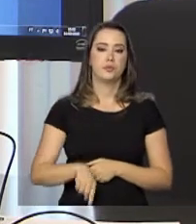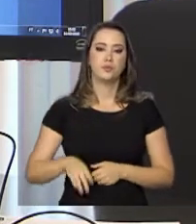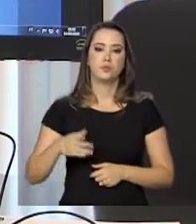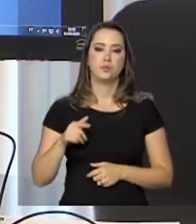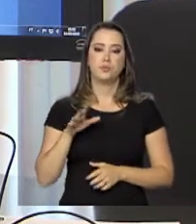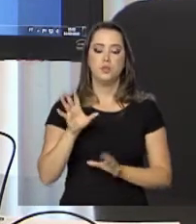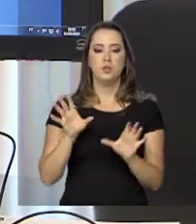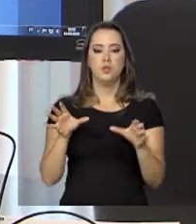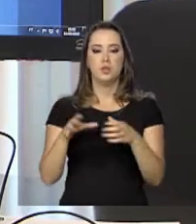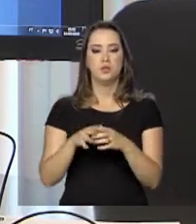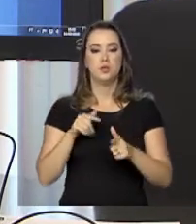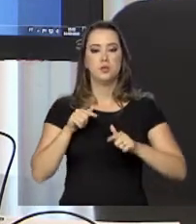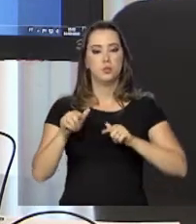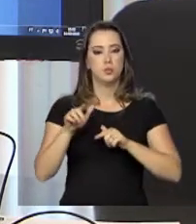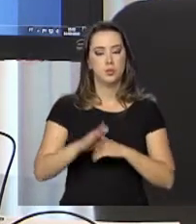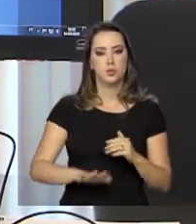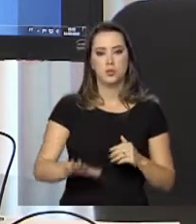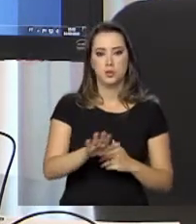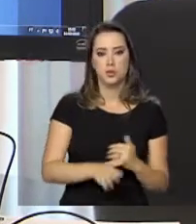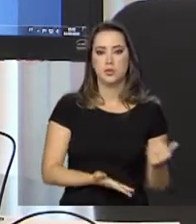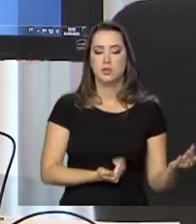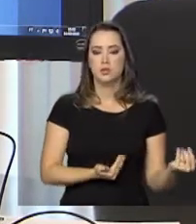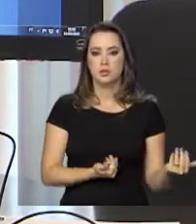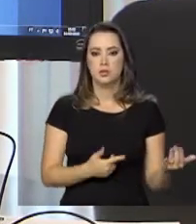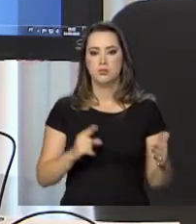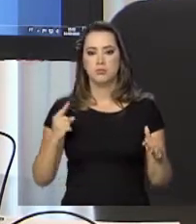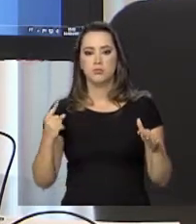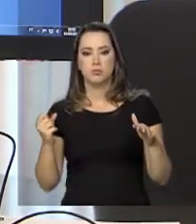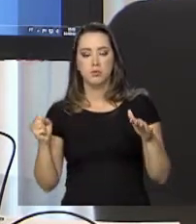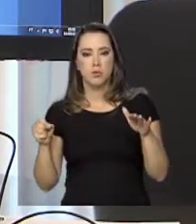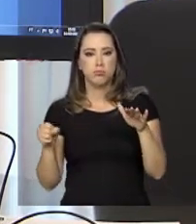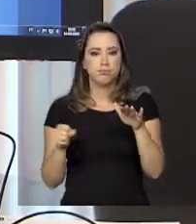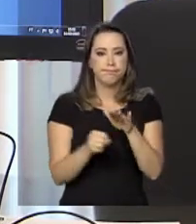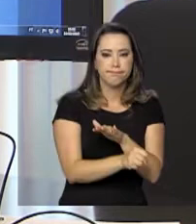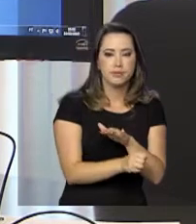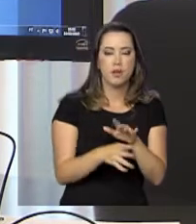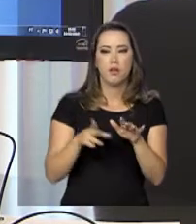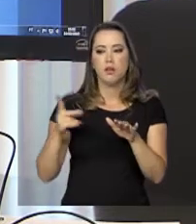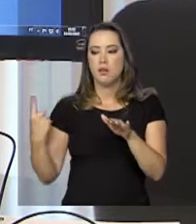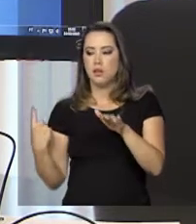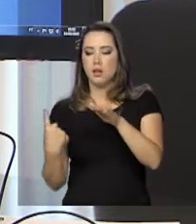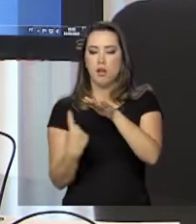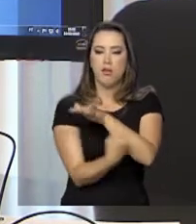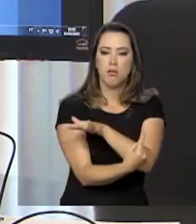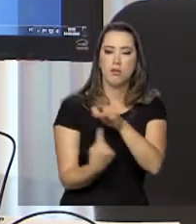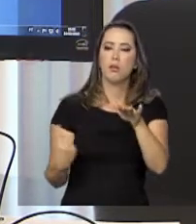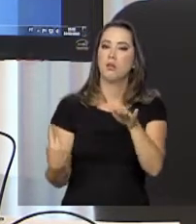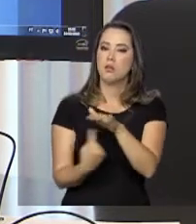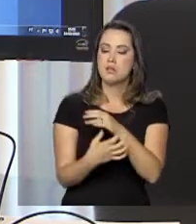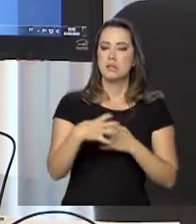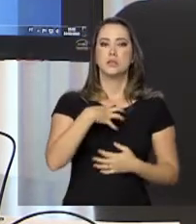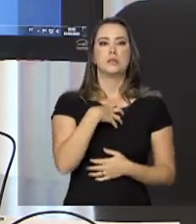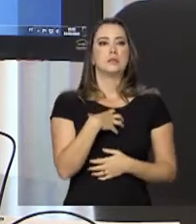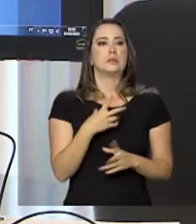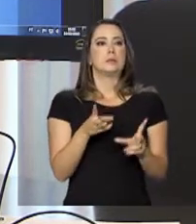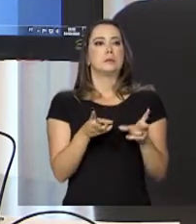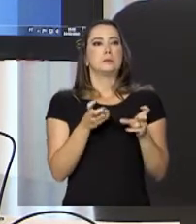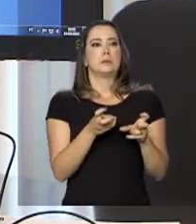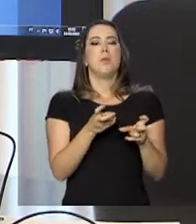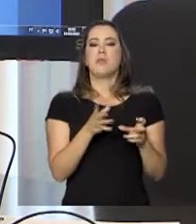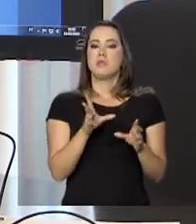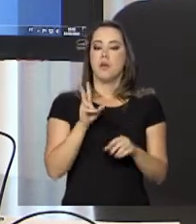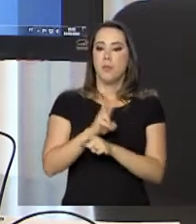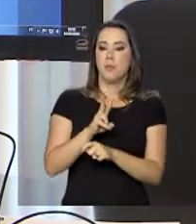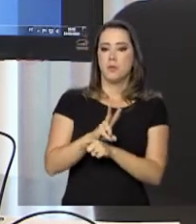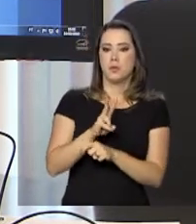essas crianças e adolescentes migrantes, elas se sintam protegidas, que sobre elas também incidam o dispositivo do